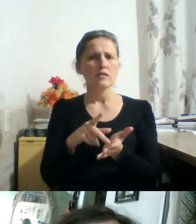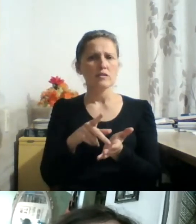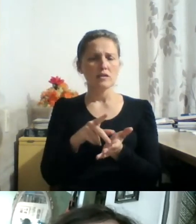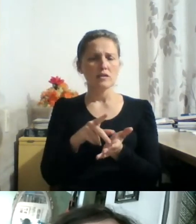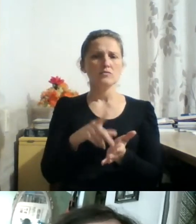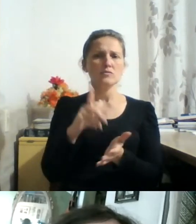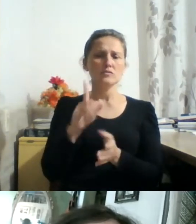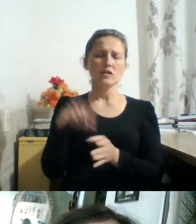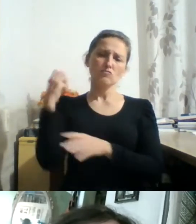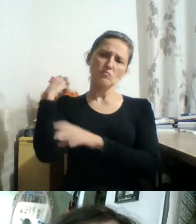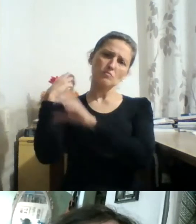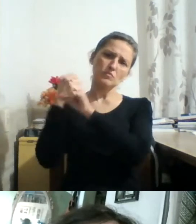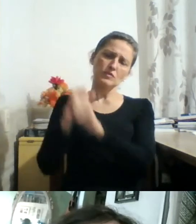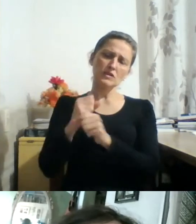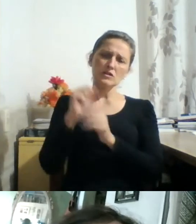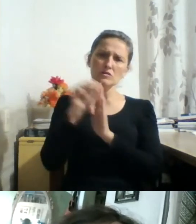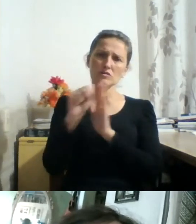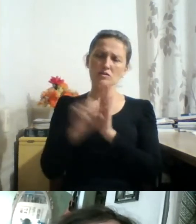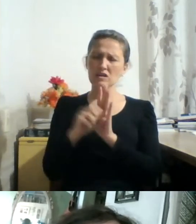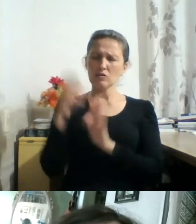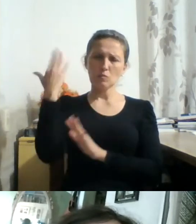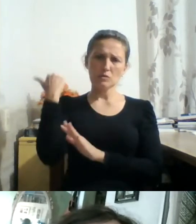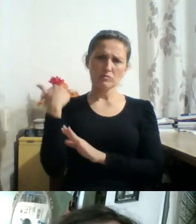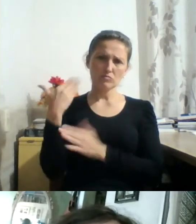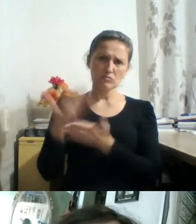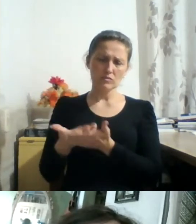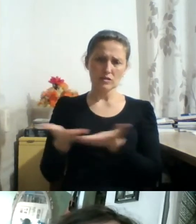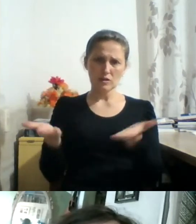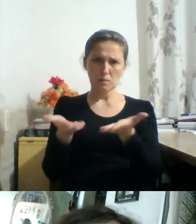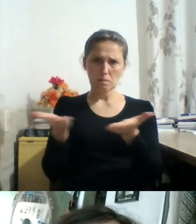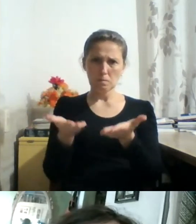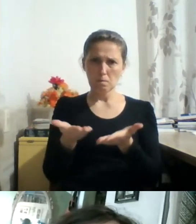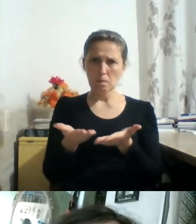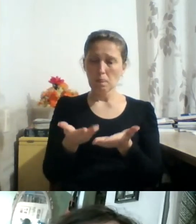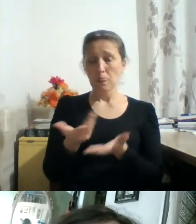inícios. Afinal, uma lente, uma câmera,